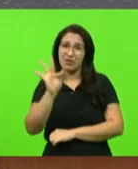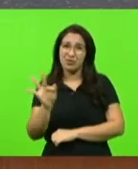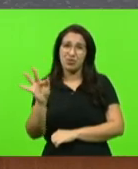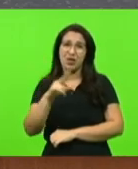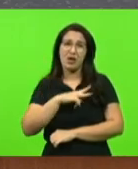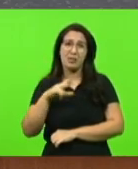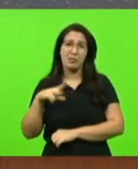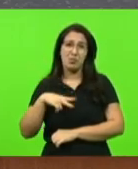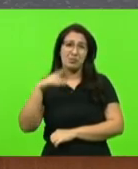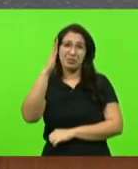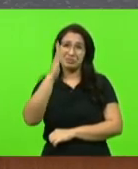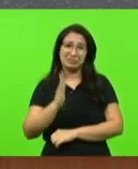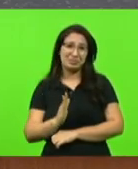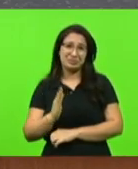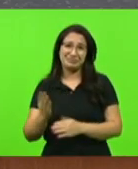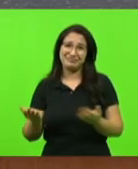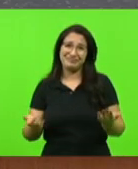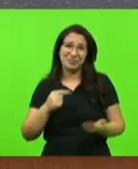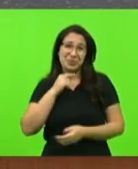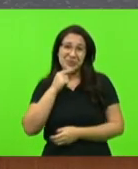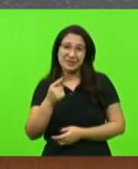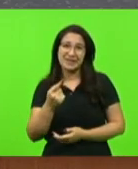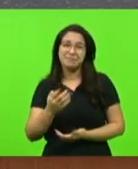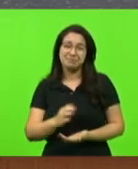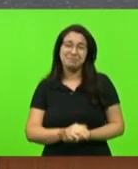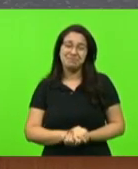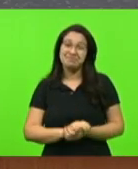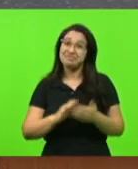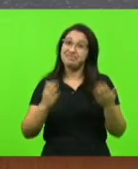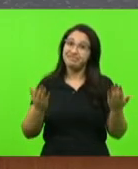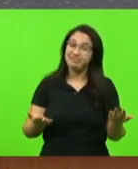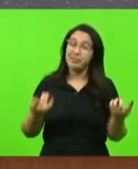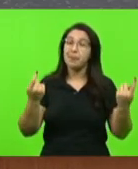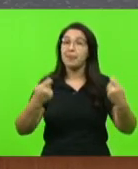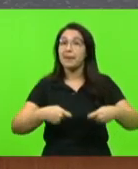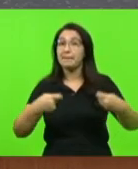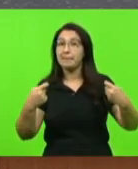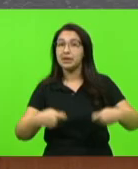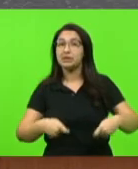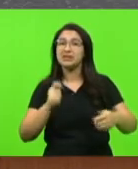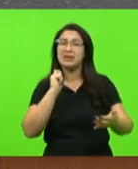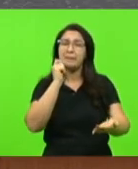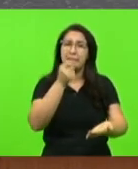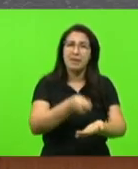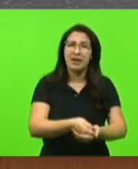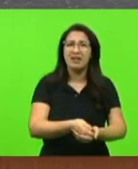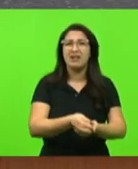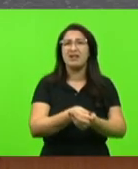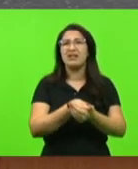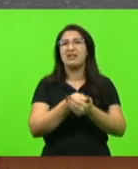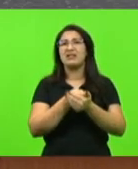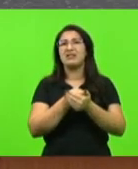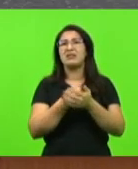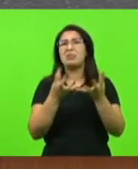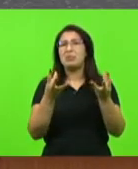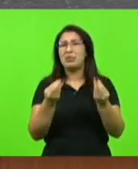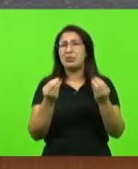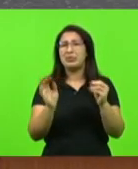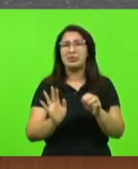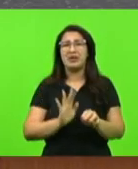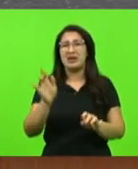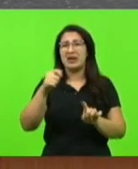gratuita, e aí tem que arcar com os custos de altas mensalidades.